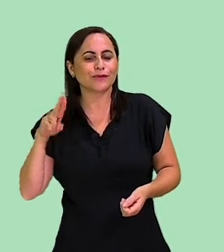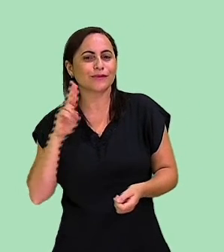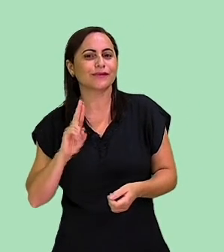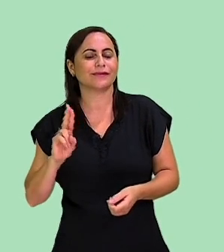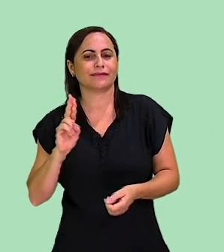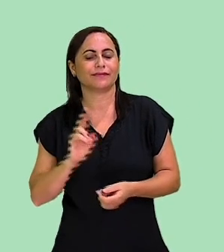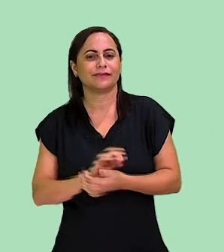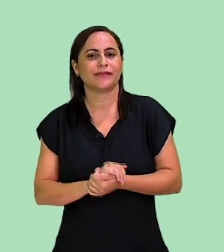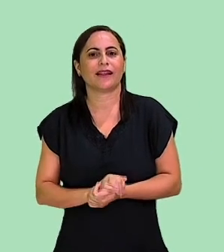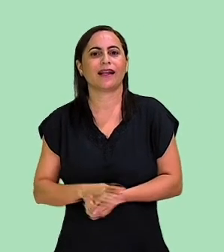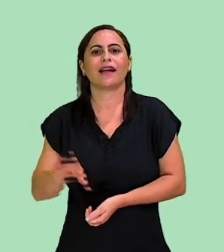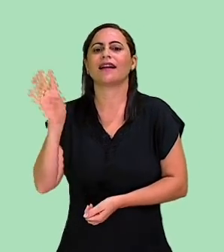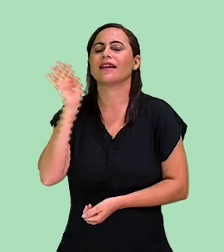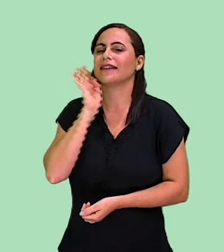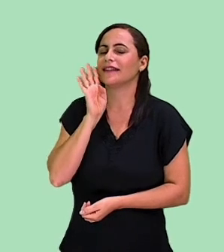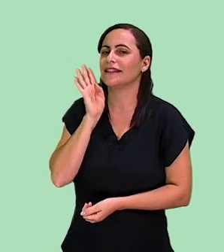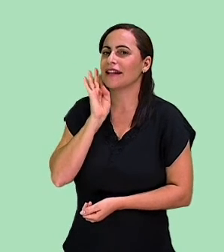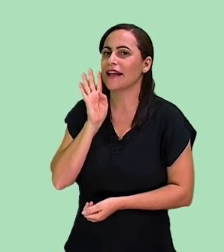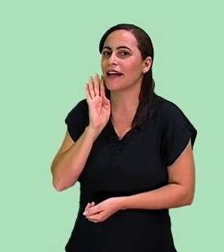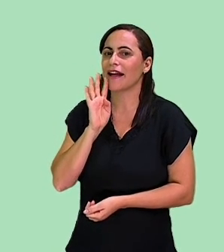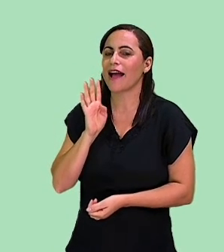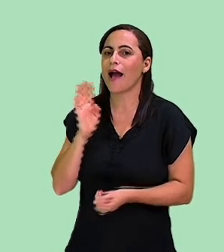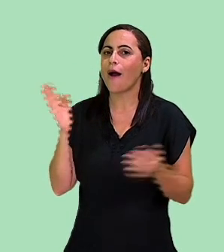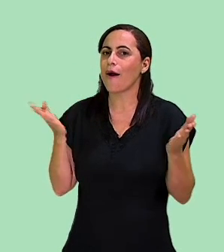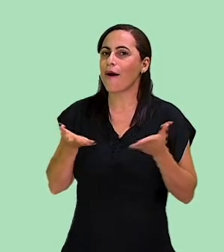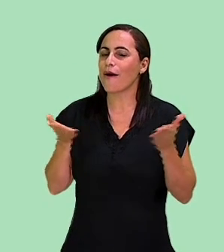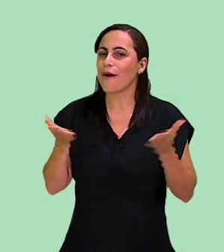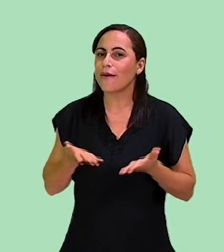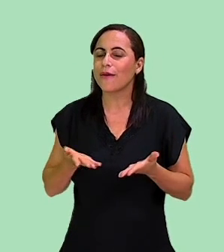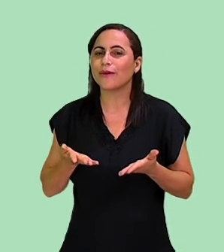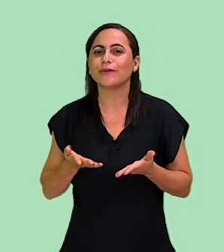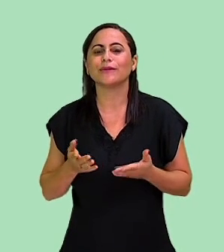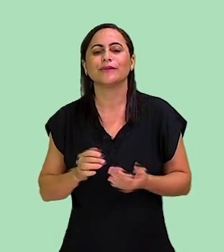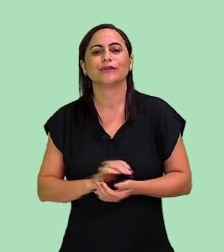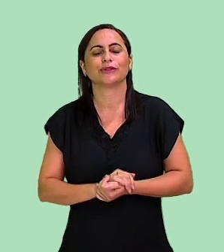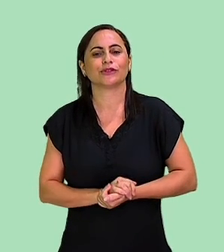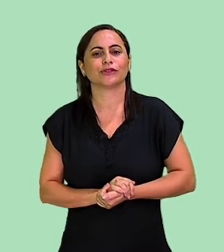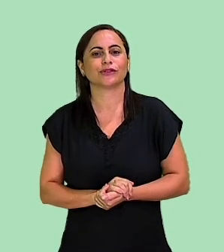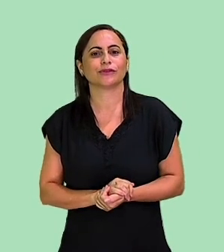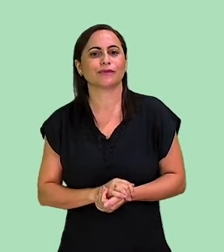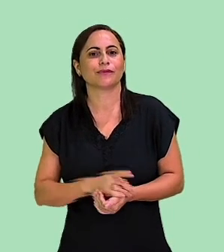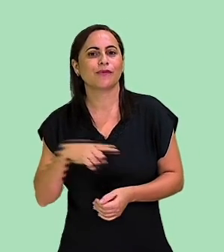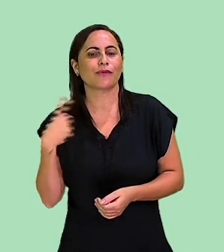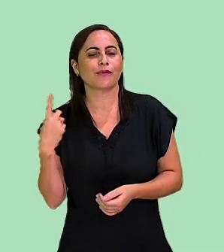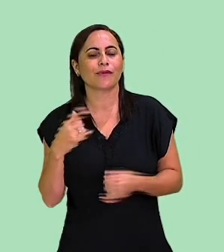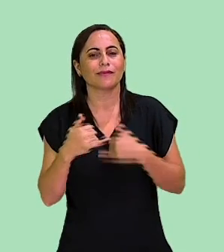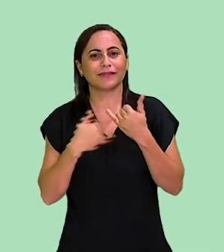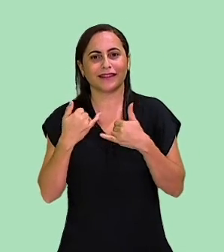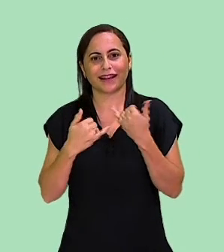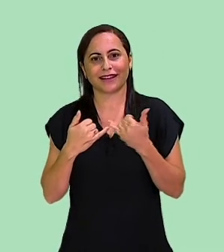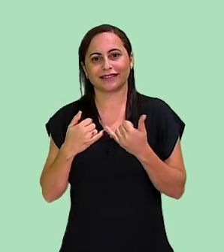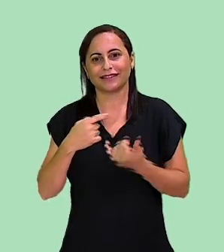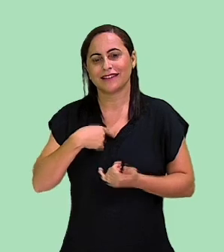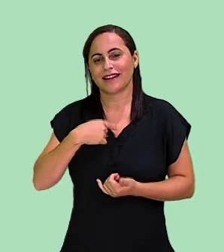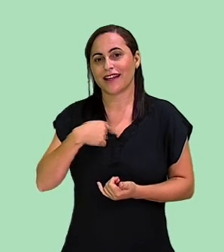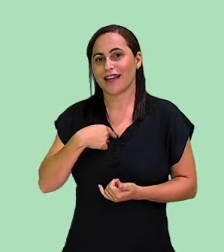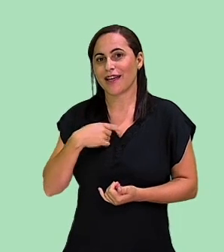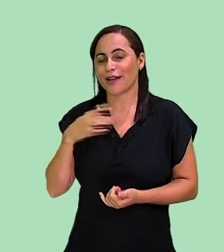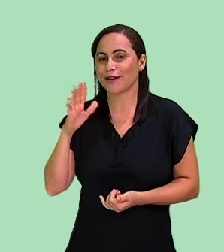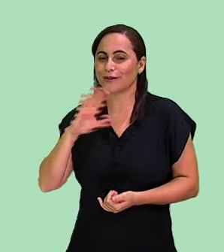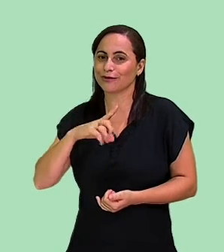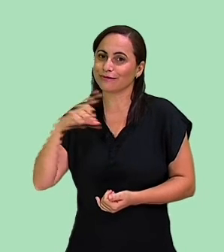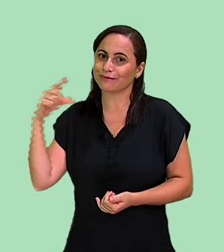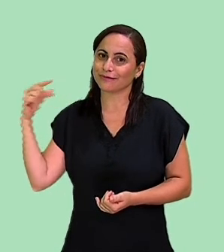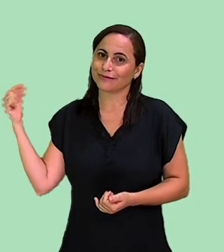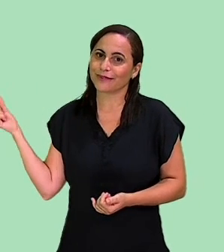muito legal a nossa brincadeira. E agora eu vou me despedir. Tchau, tchau, tchau,